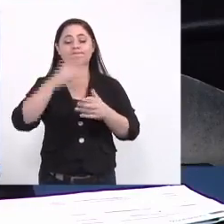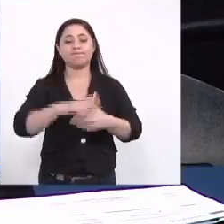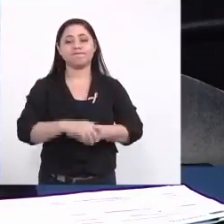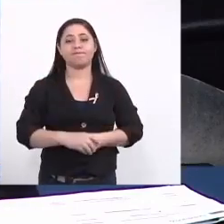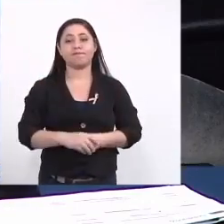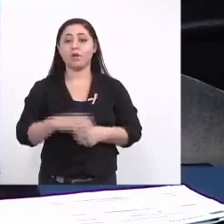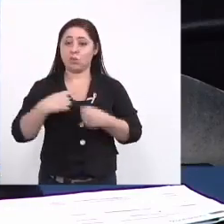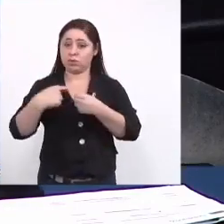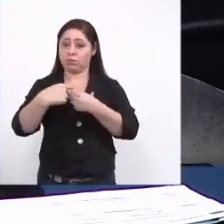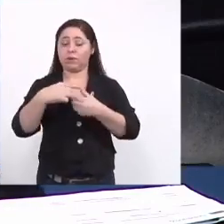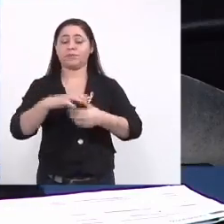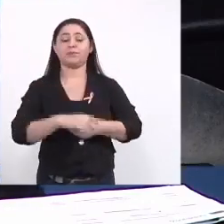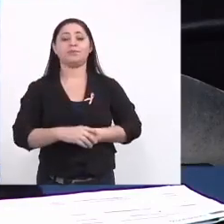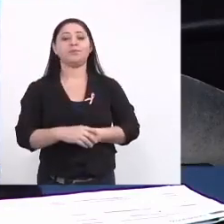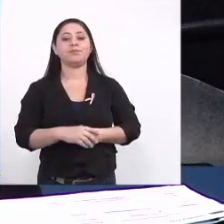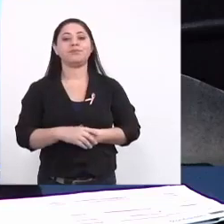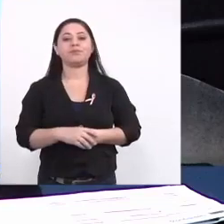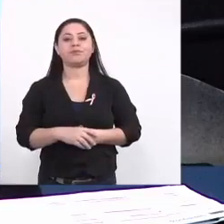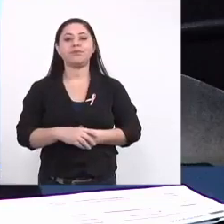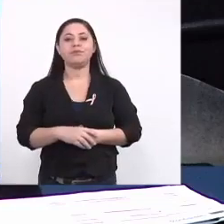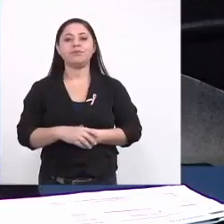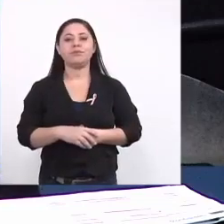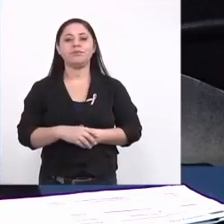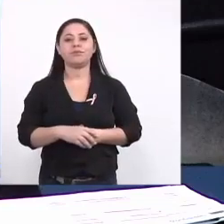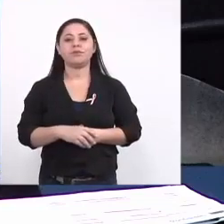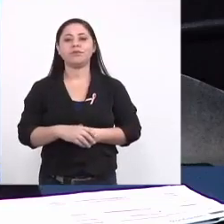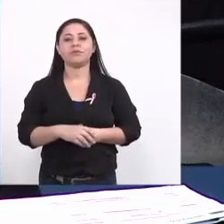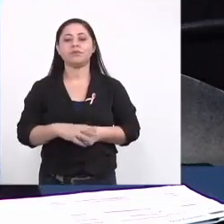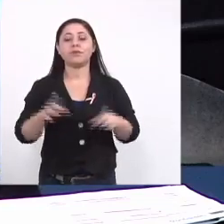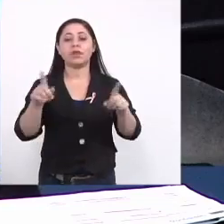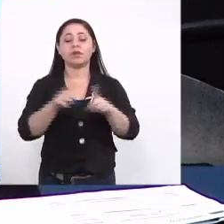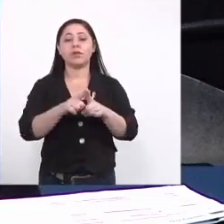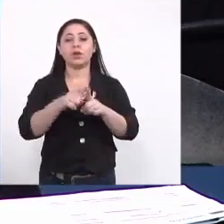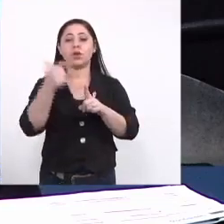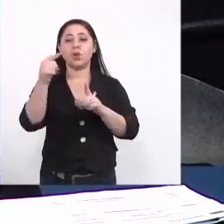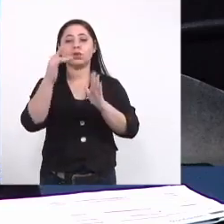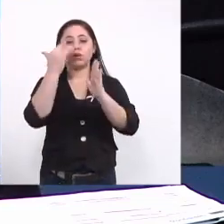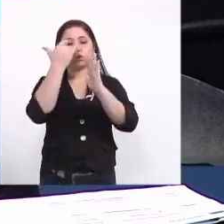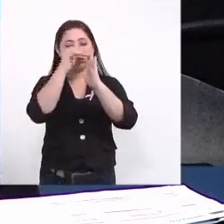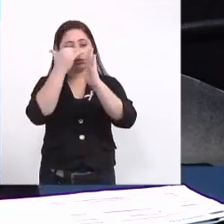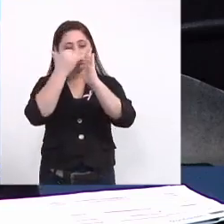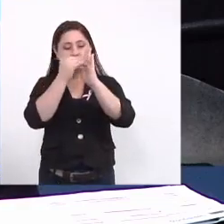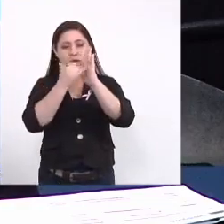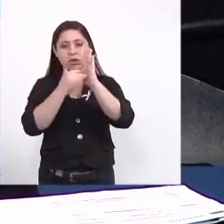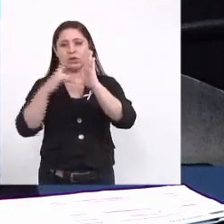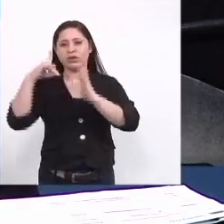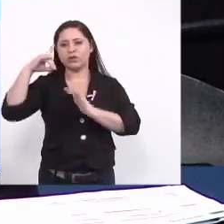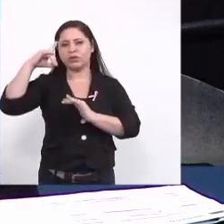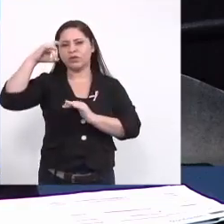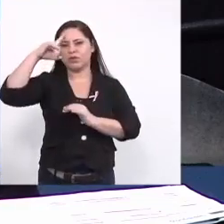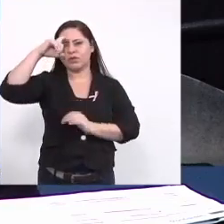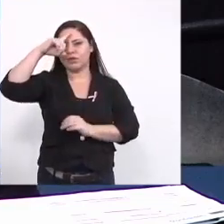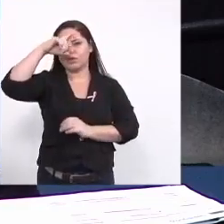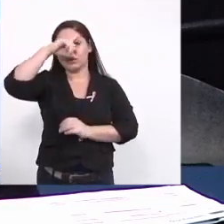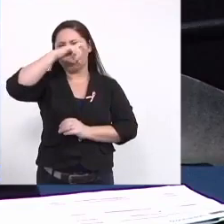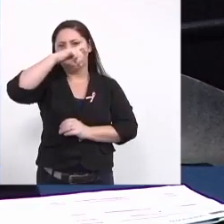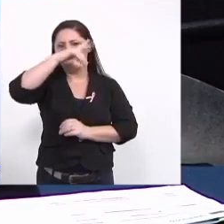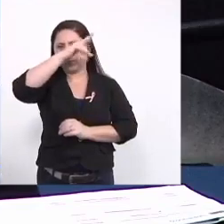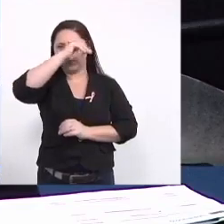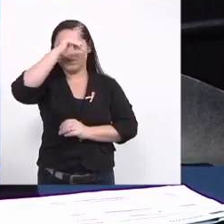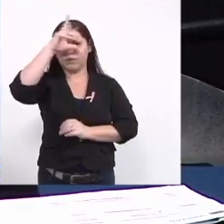municipal também outro encaminhamento foi a dificuldade das